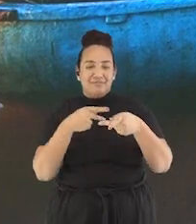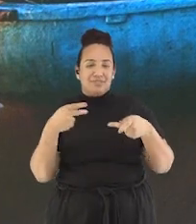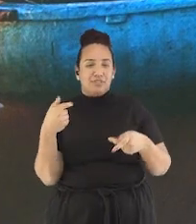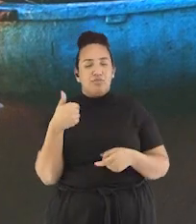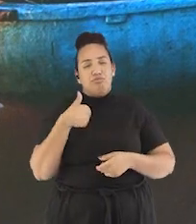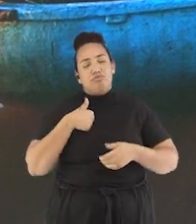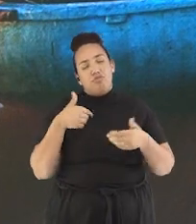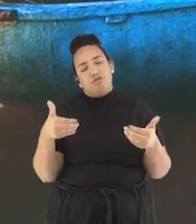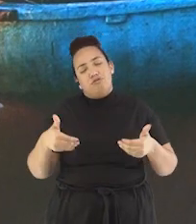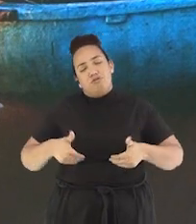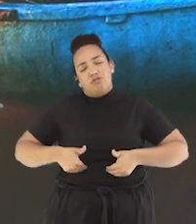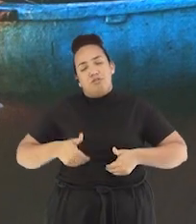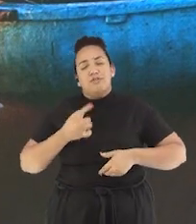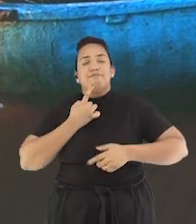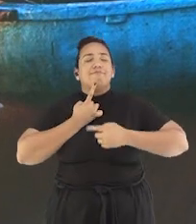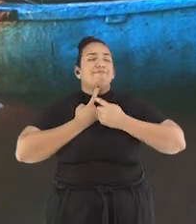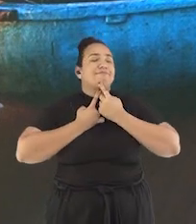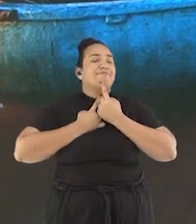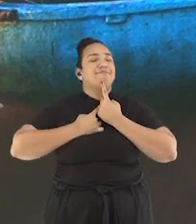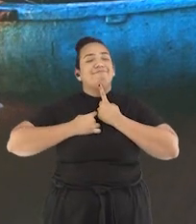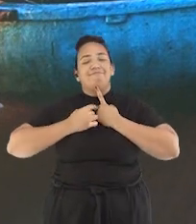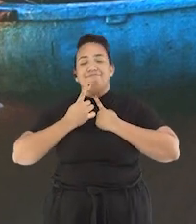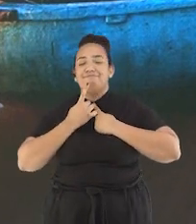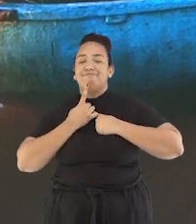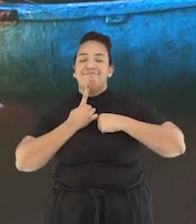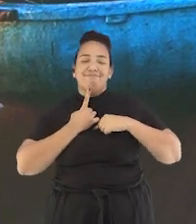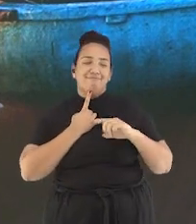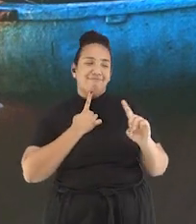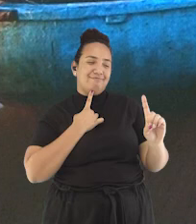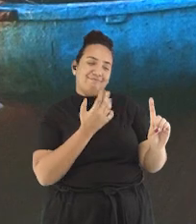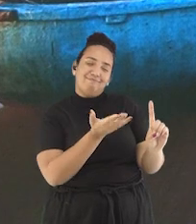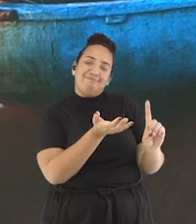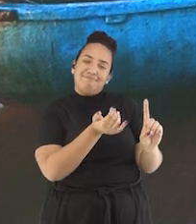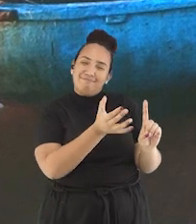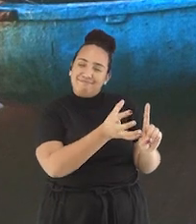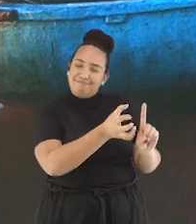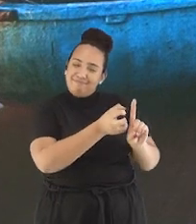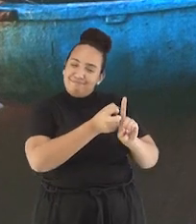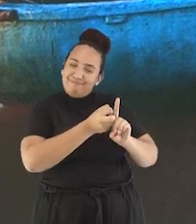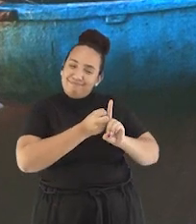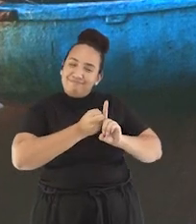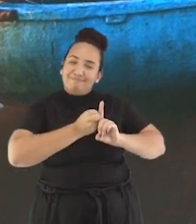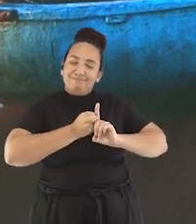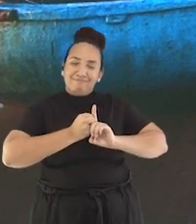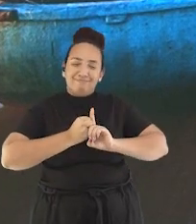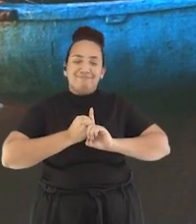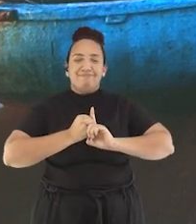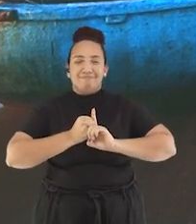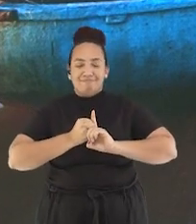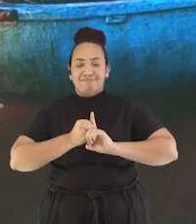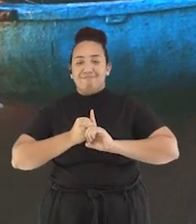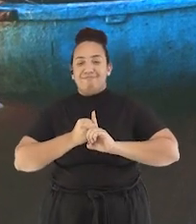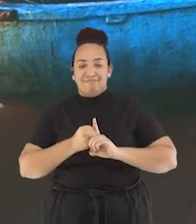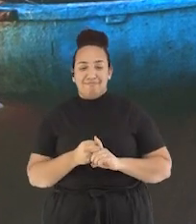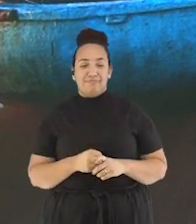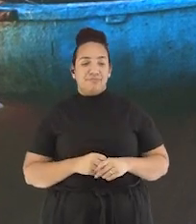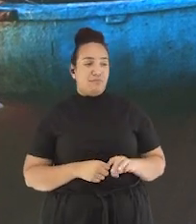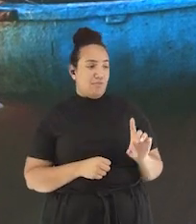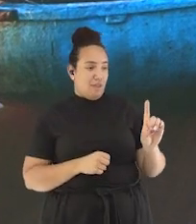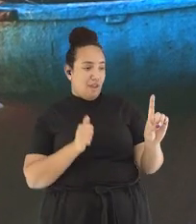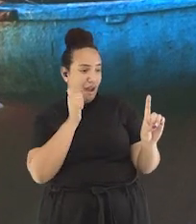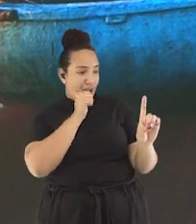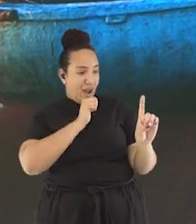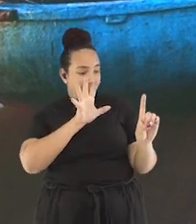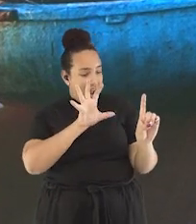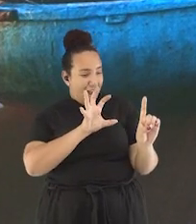sede Pois foi na puxada de rede que eu trouxe o meu amor Foi na puxada de rede